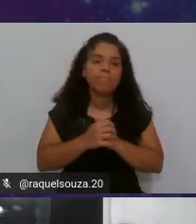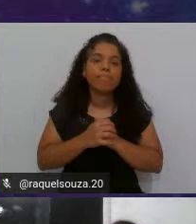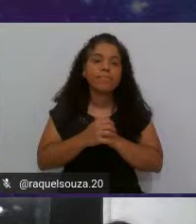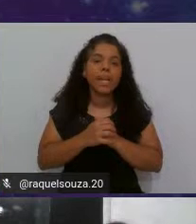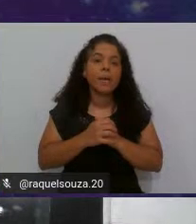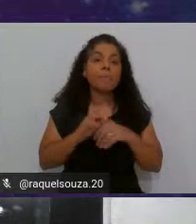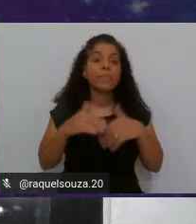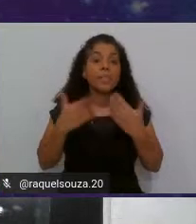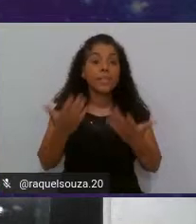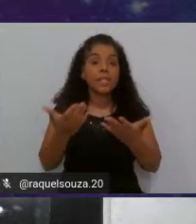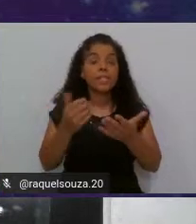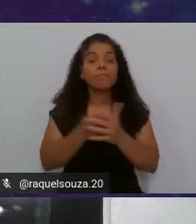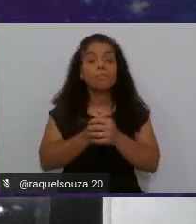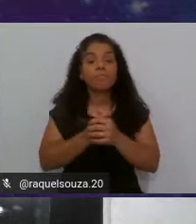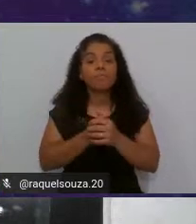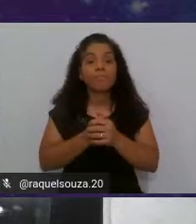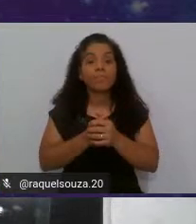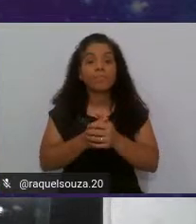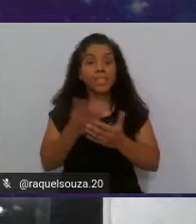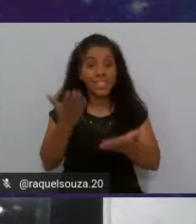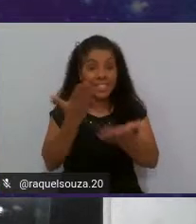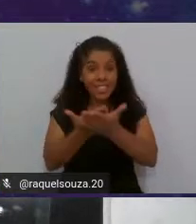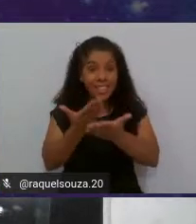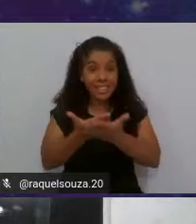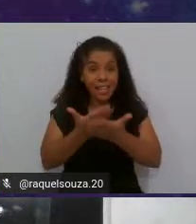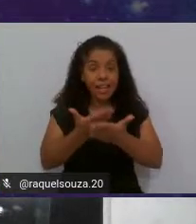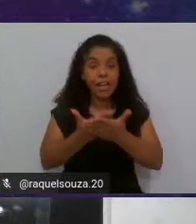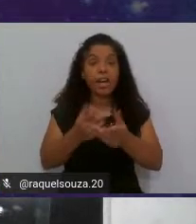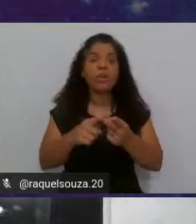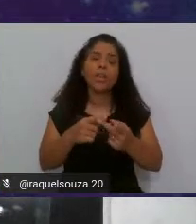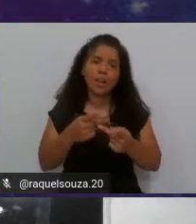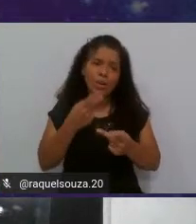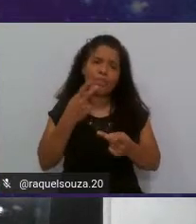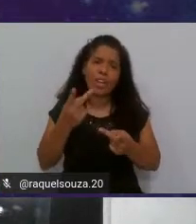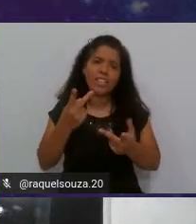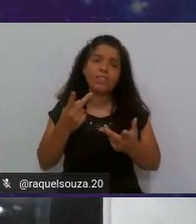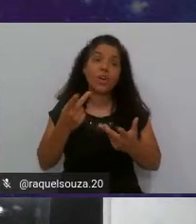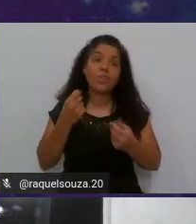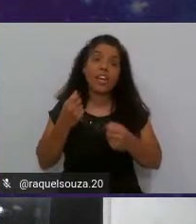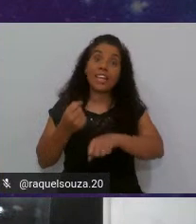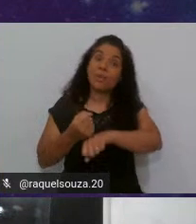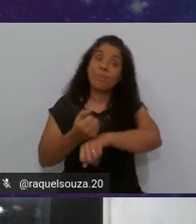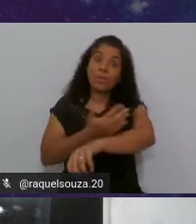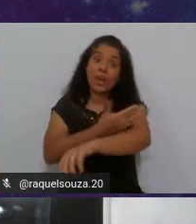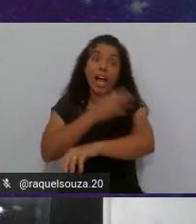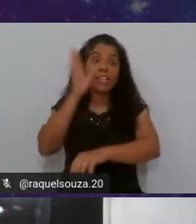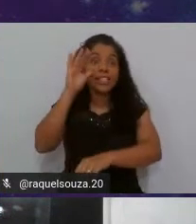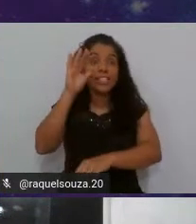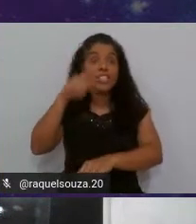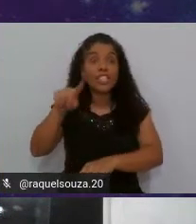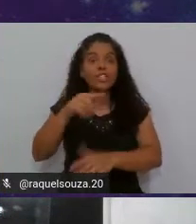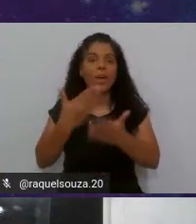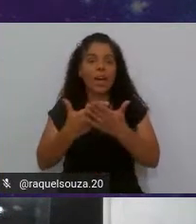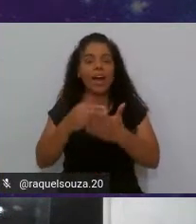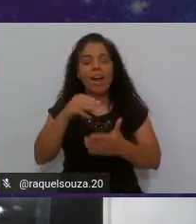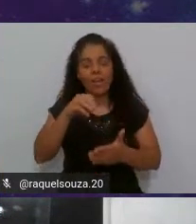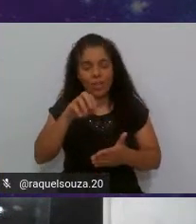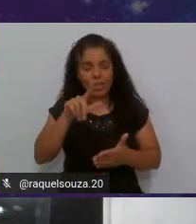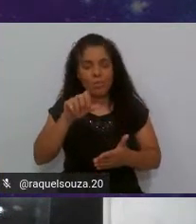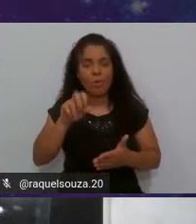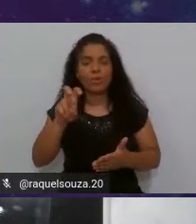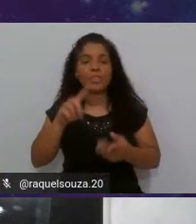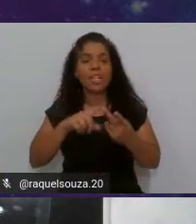E, dessa aula, confesso para vocês que eu fiquei até emocionada de assistir nessa aula, que eu